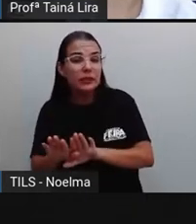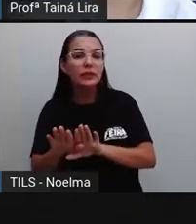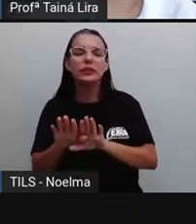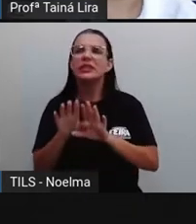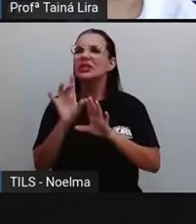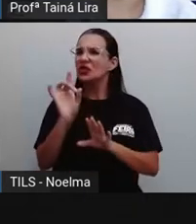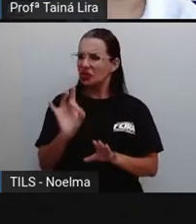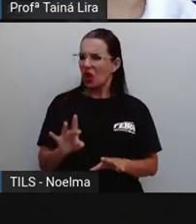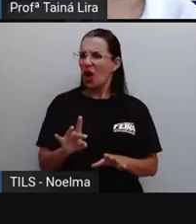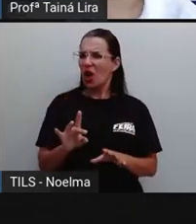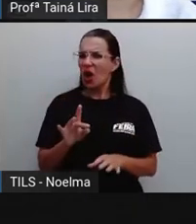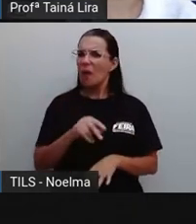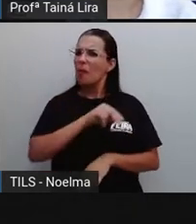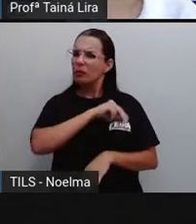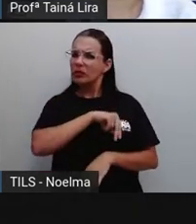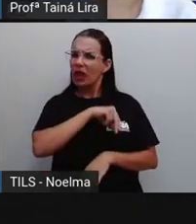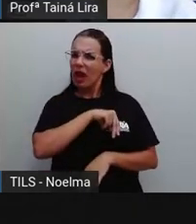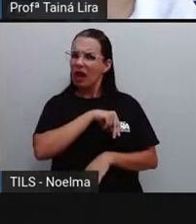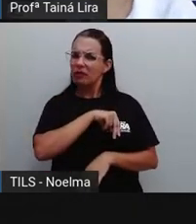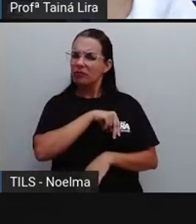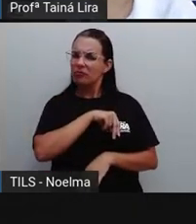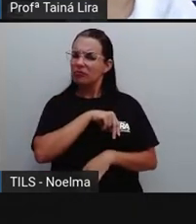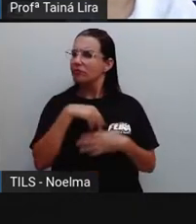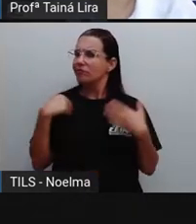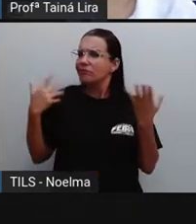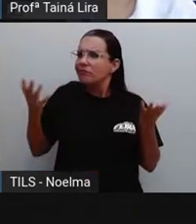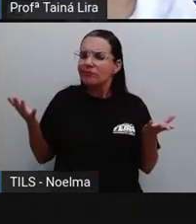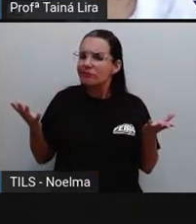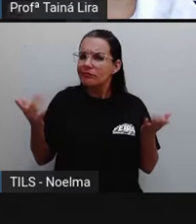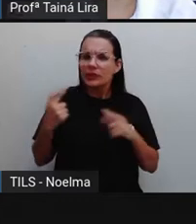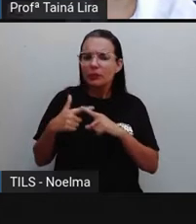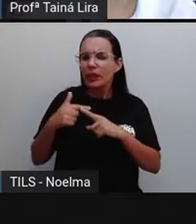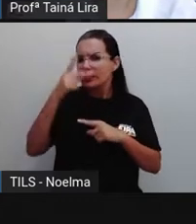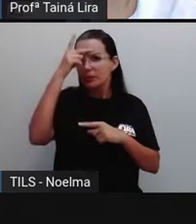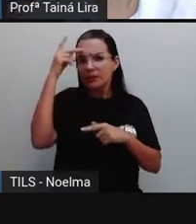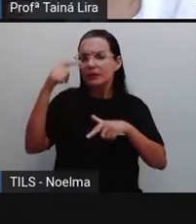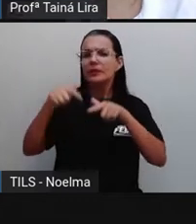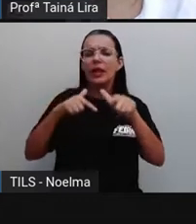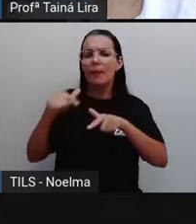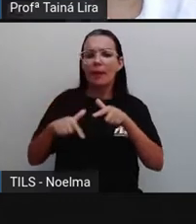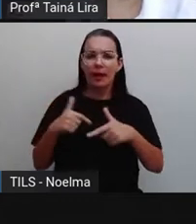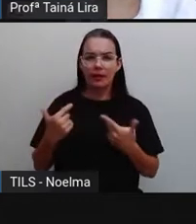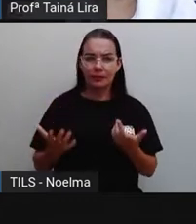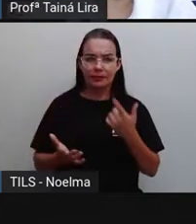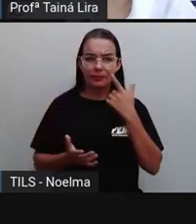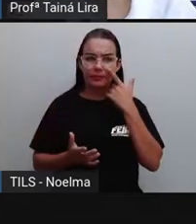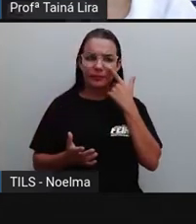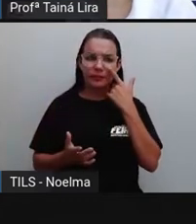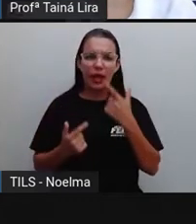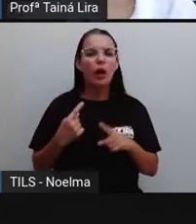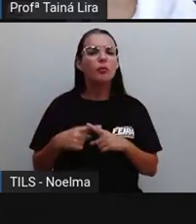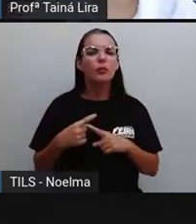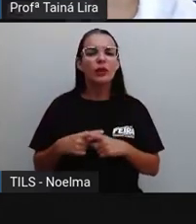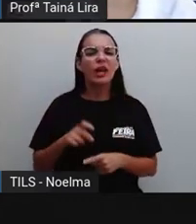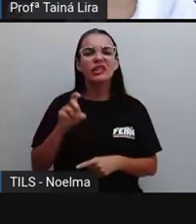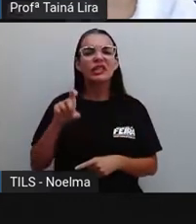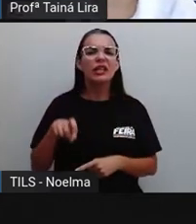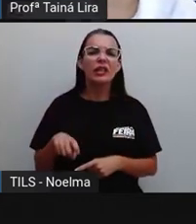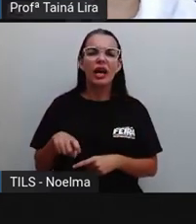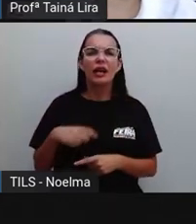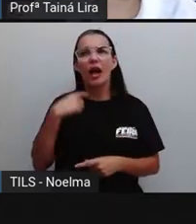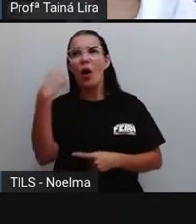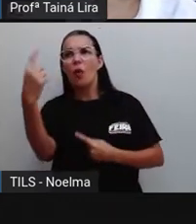será que é só para ter uma renda? Por que será que as pessoas trabalham? E vou mais além, por que será que se algumas